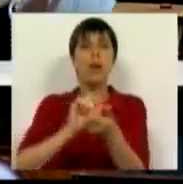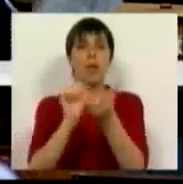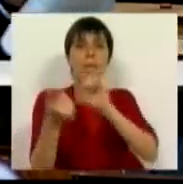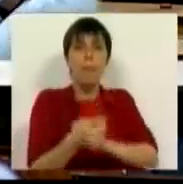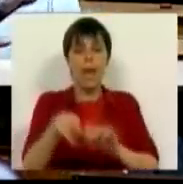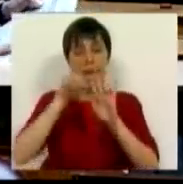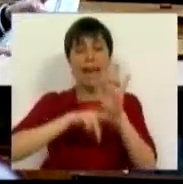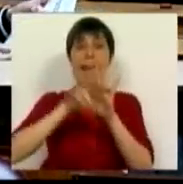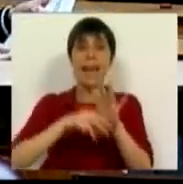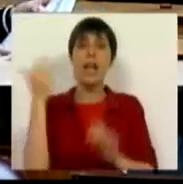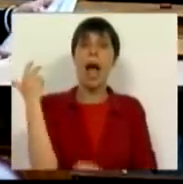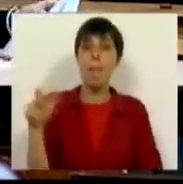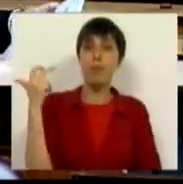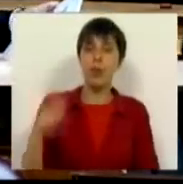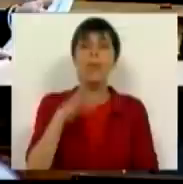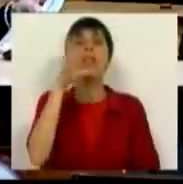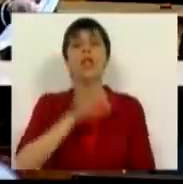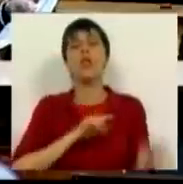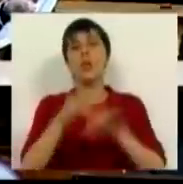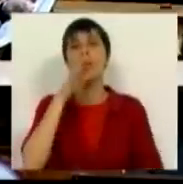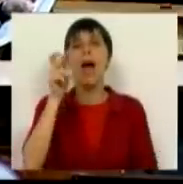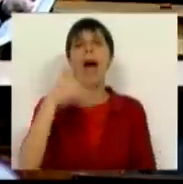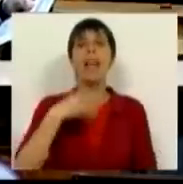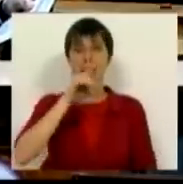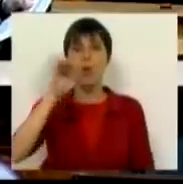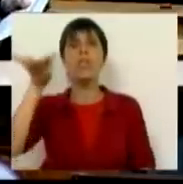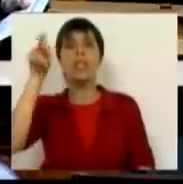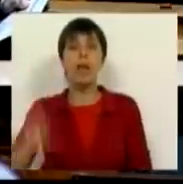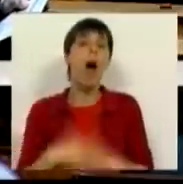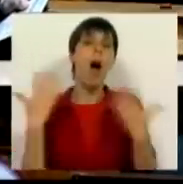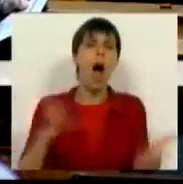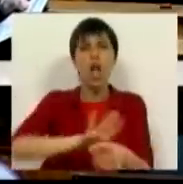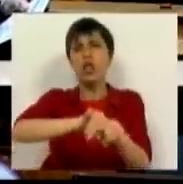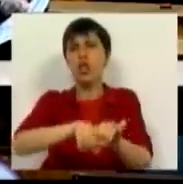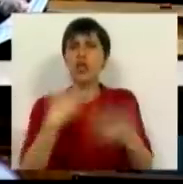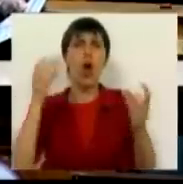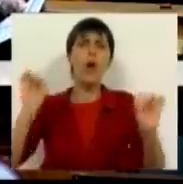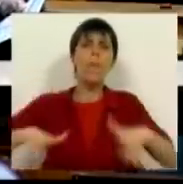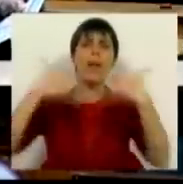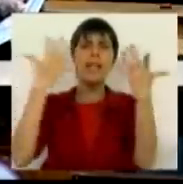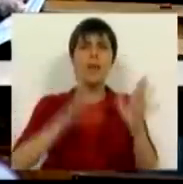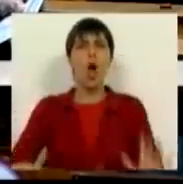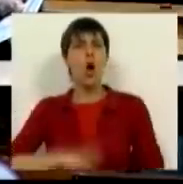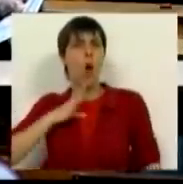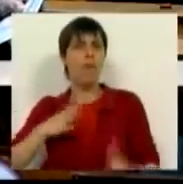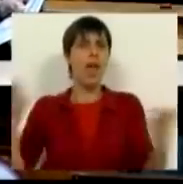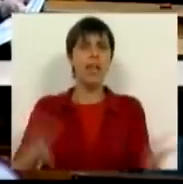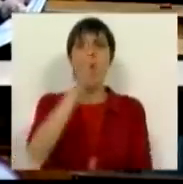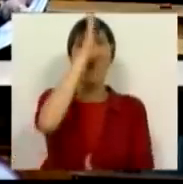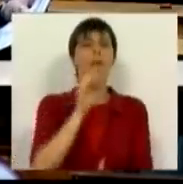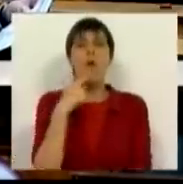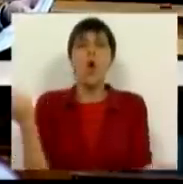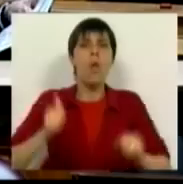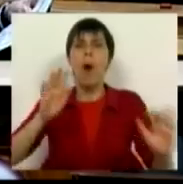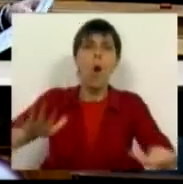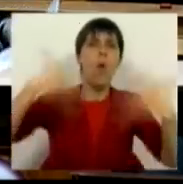mudanças nas regras da aposentação, dizia o Sr. Deputado Adão e Silva, que destrói o princípio da confiabilidade. O Governo não